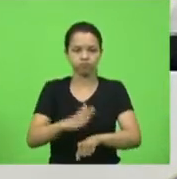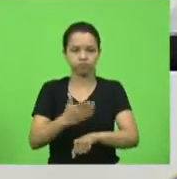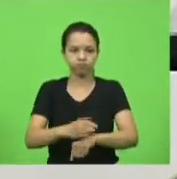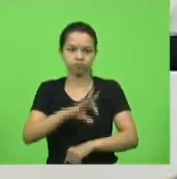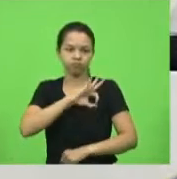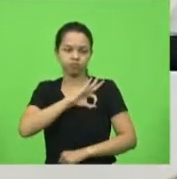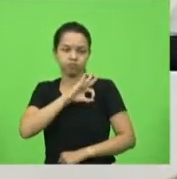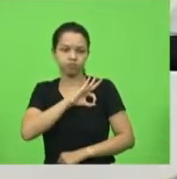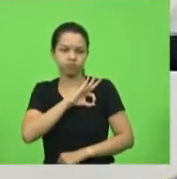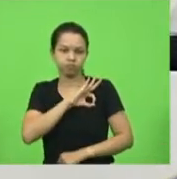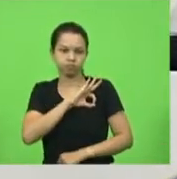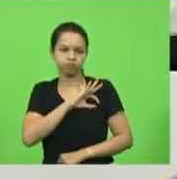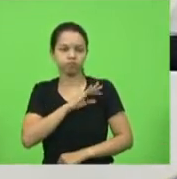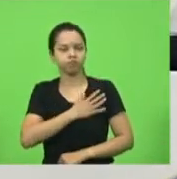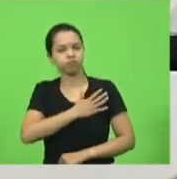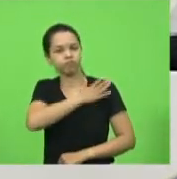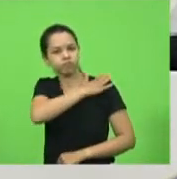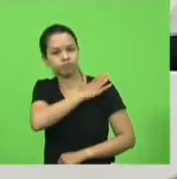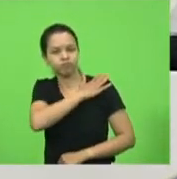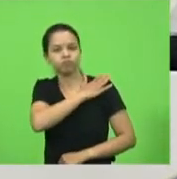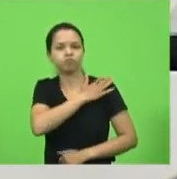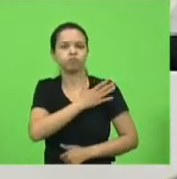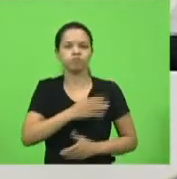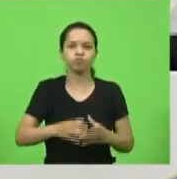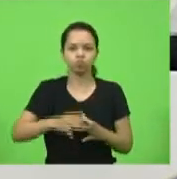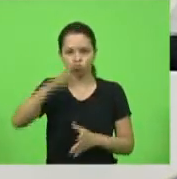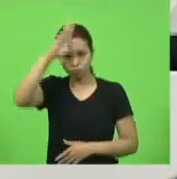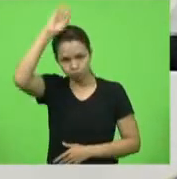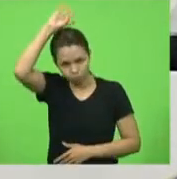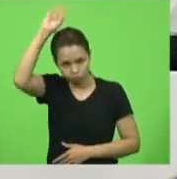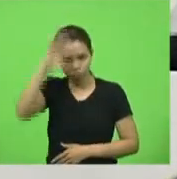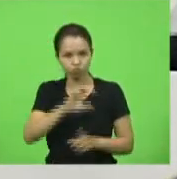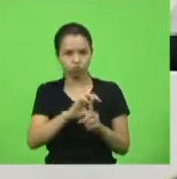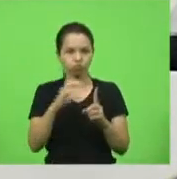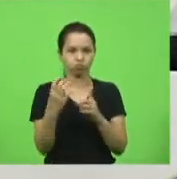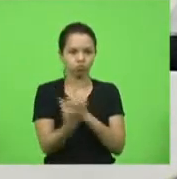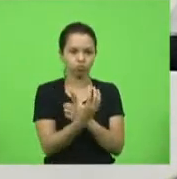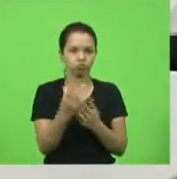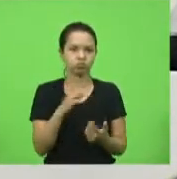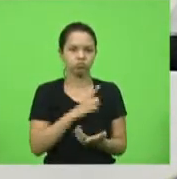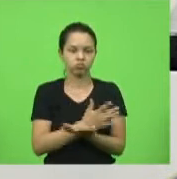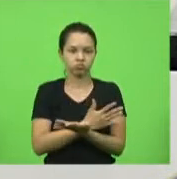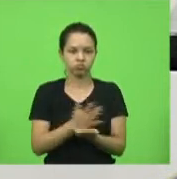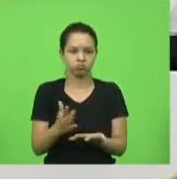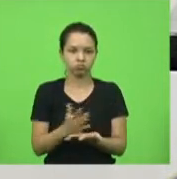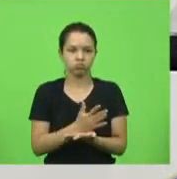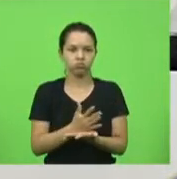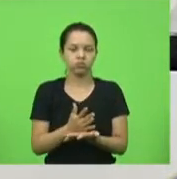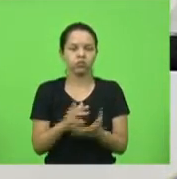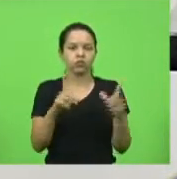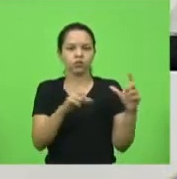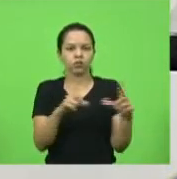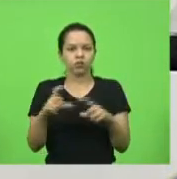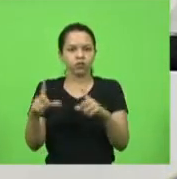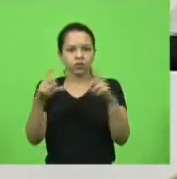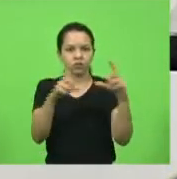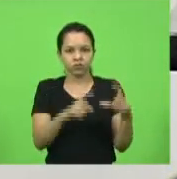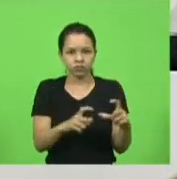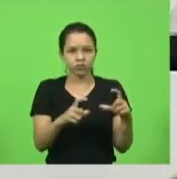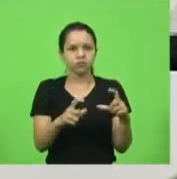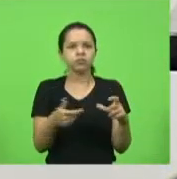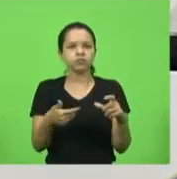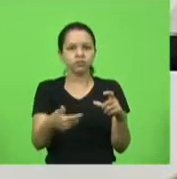para o Corpo de Bombeiros, para a comunidade. Tem algumas fotos ali, na rua Teodoro Routrup, que vai